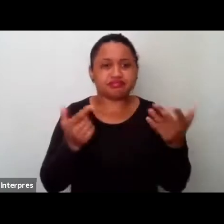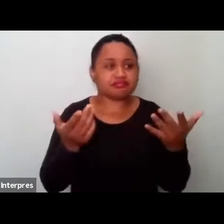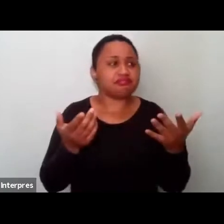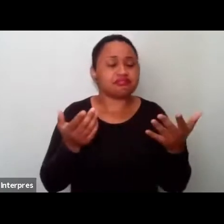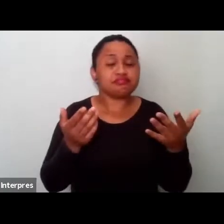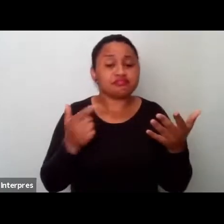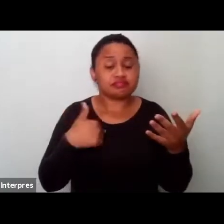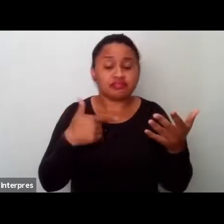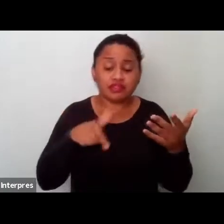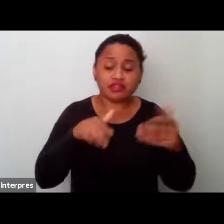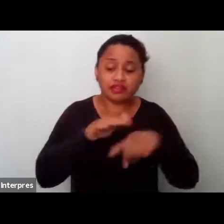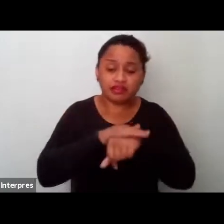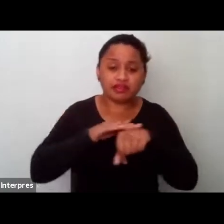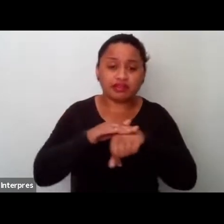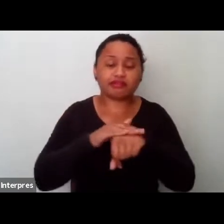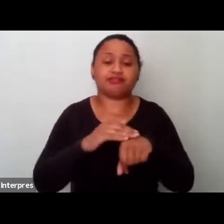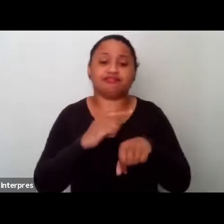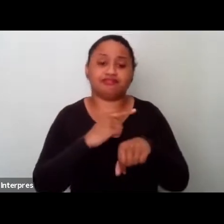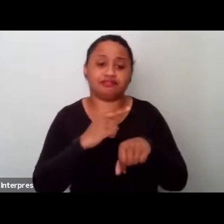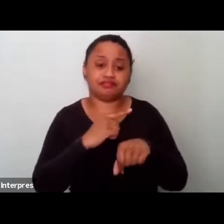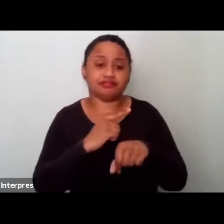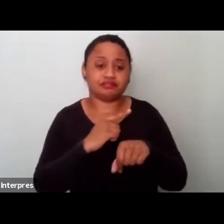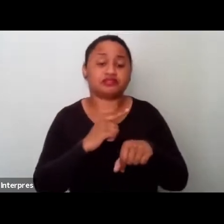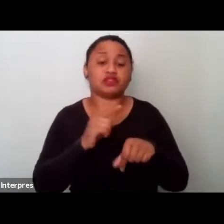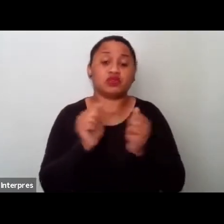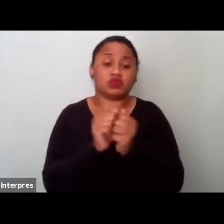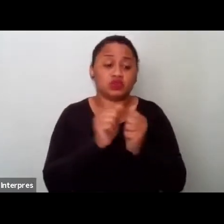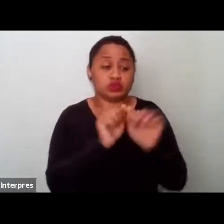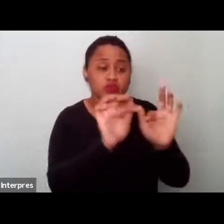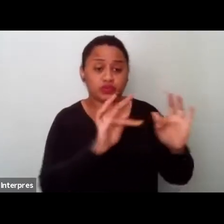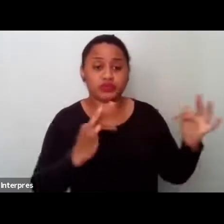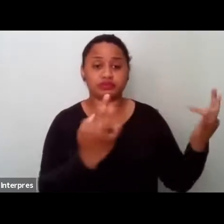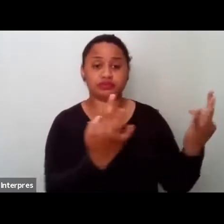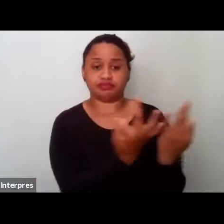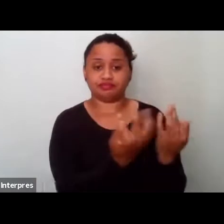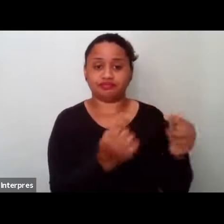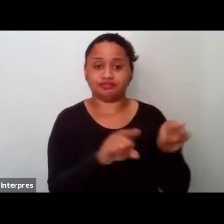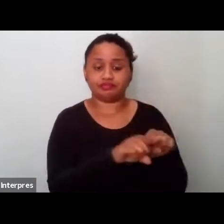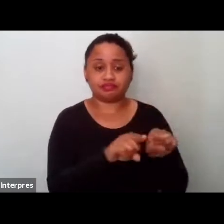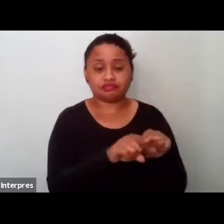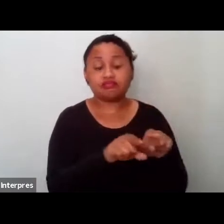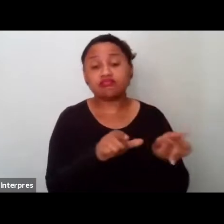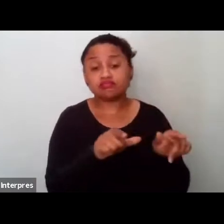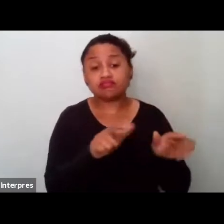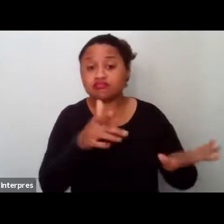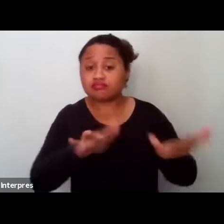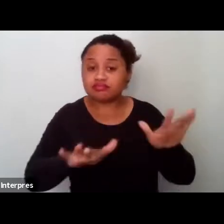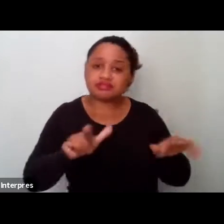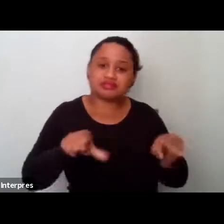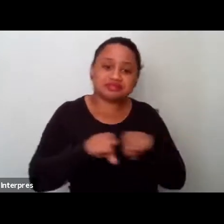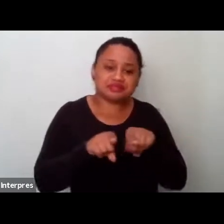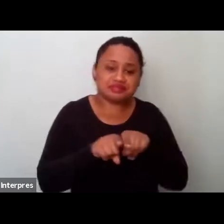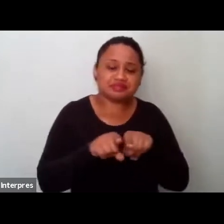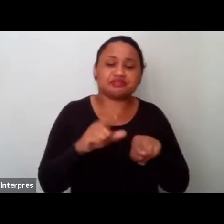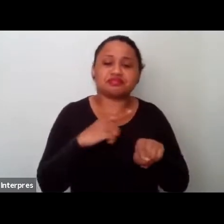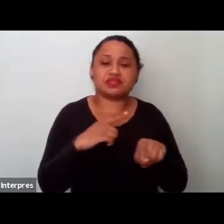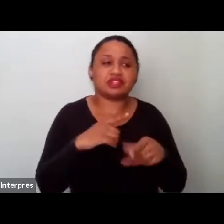nesse diálogo com as famílias e, por vezes, há uma, há todo uma,